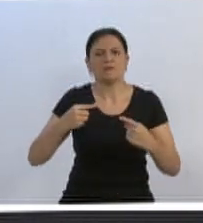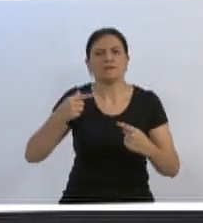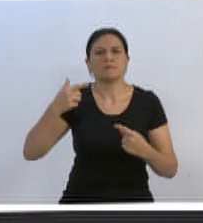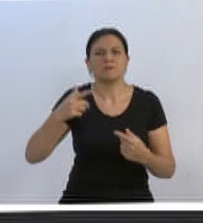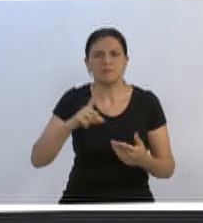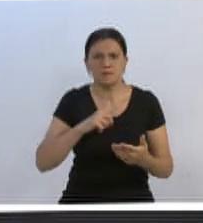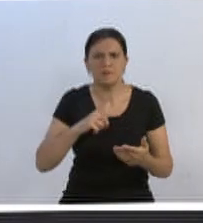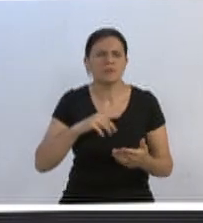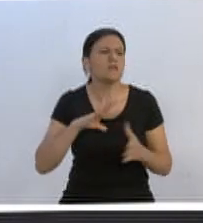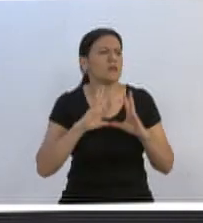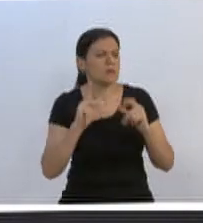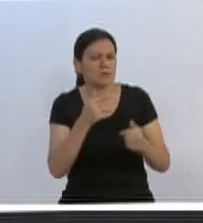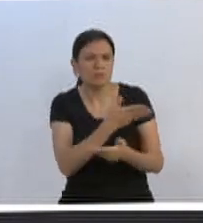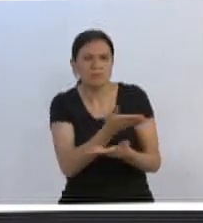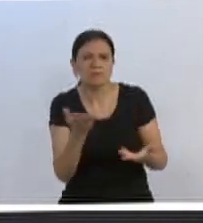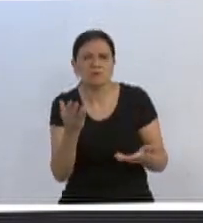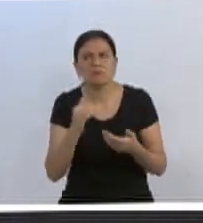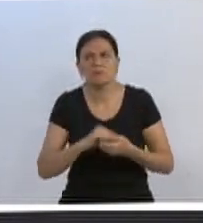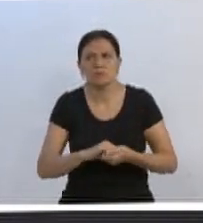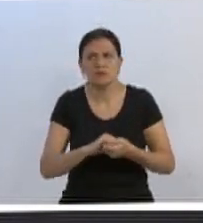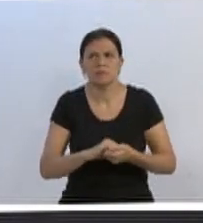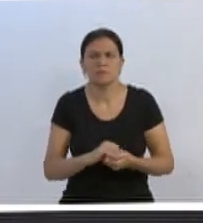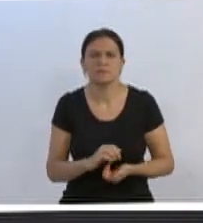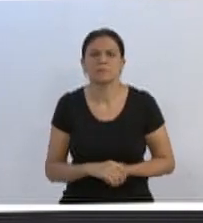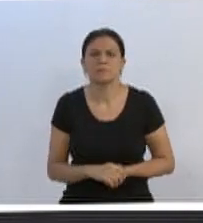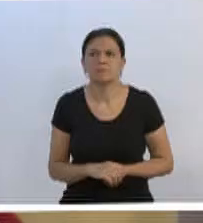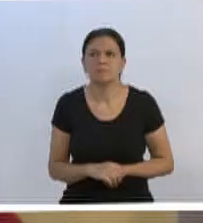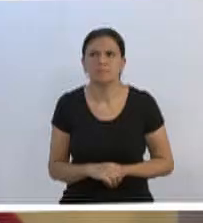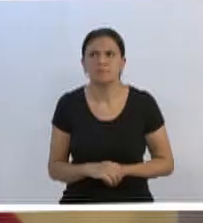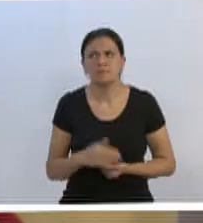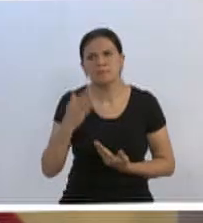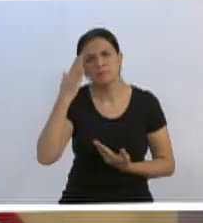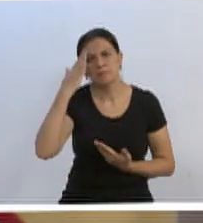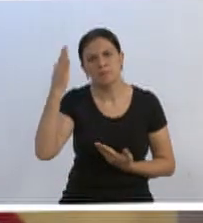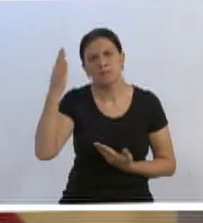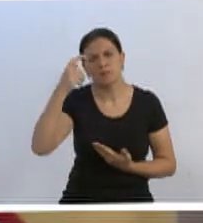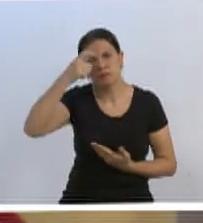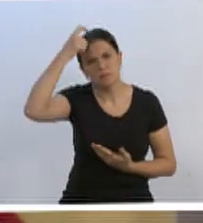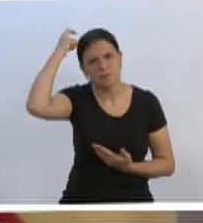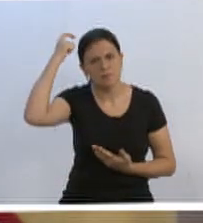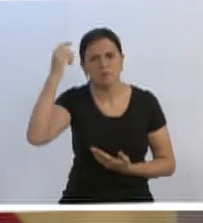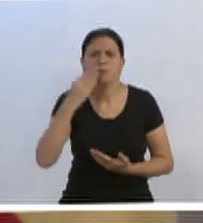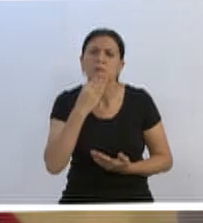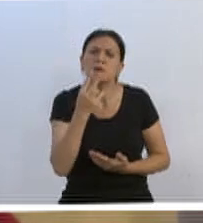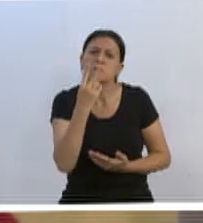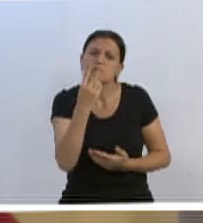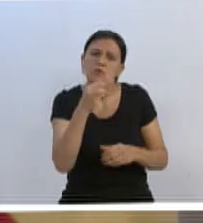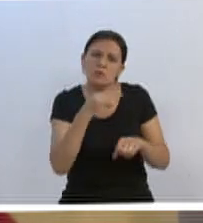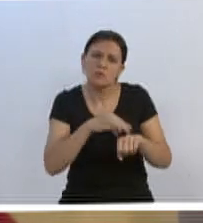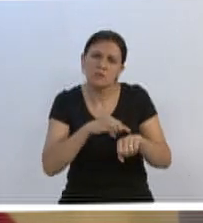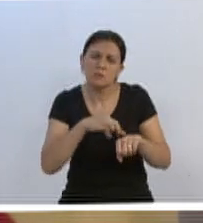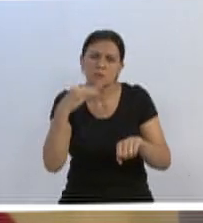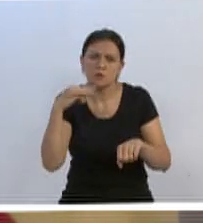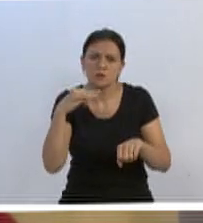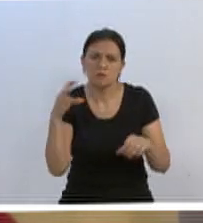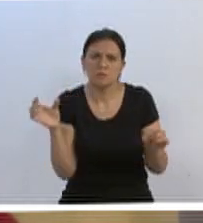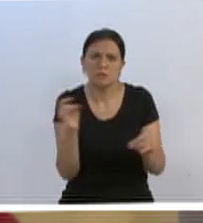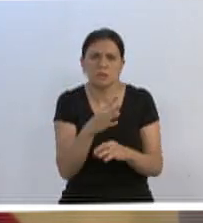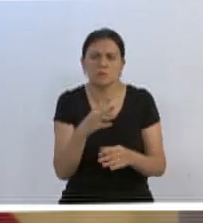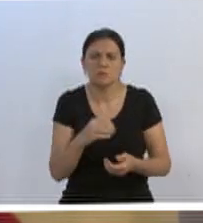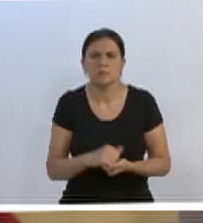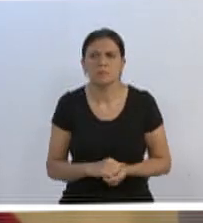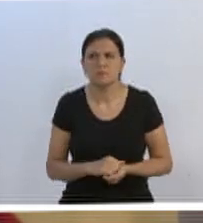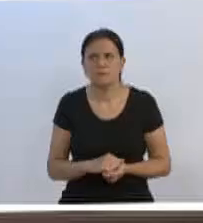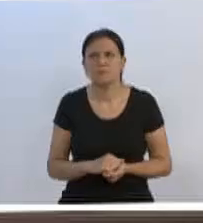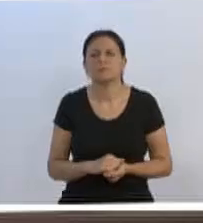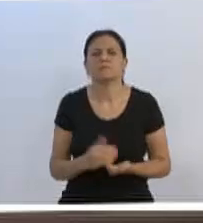para você e para todos nós aqui nesta casa. Parabéns. Obrigado, vereador Adriano. Presidente, peço mais dois minutos para o término da minha fala. Vereador Bruno, em